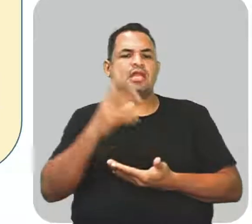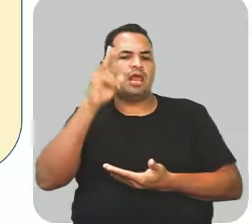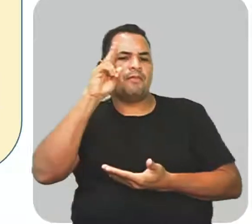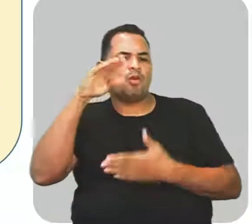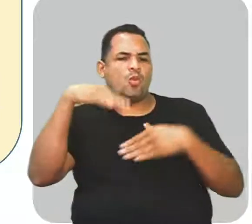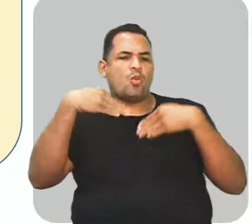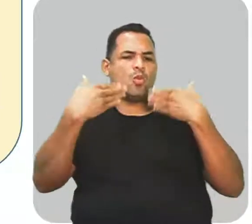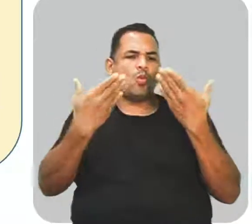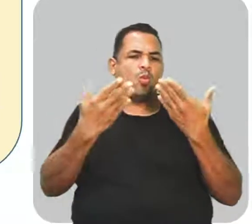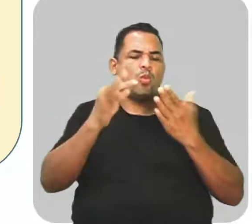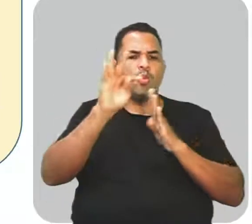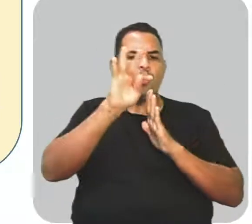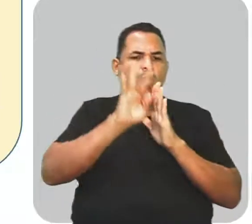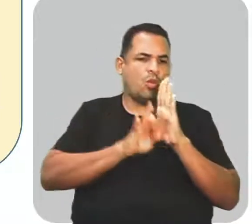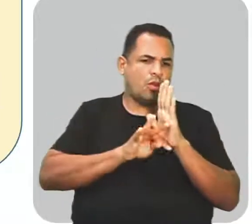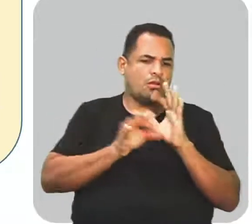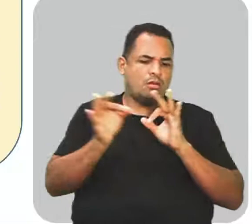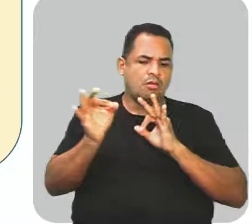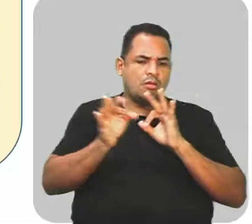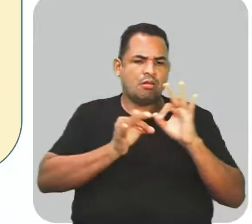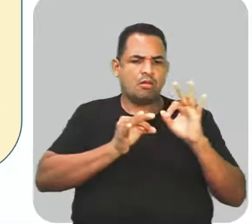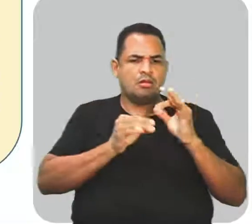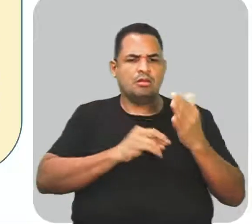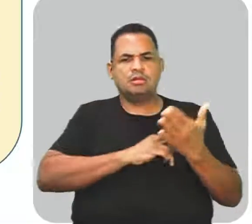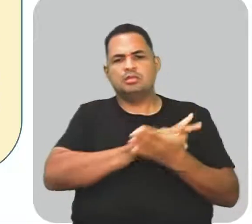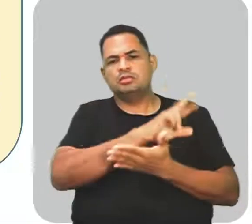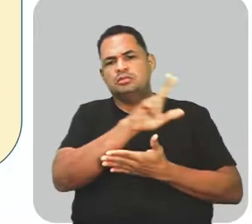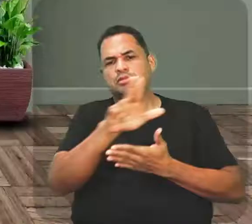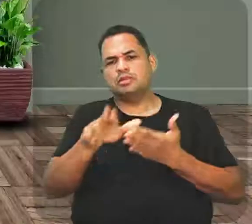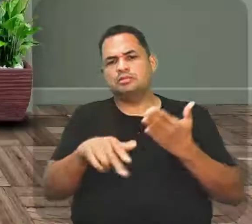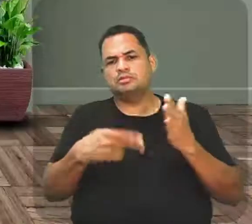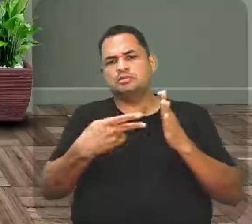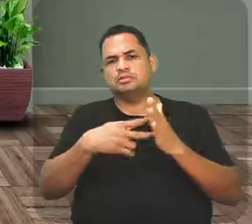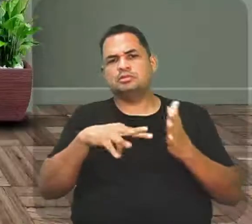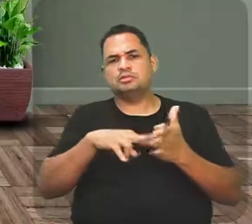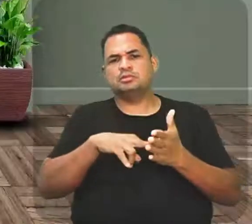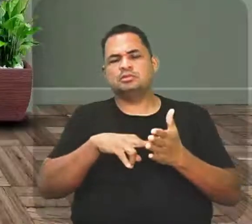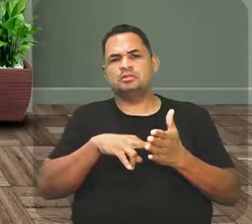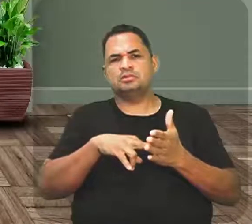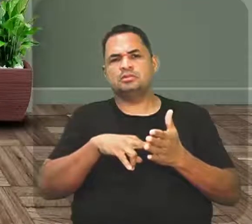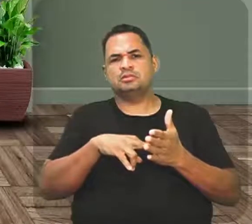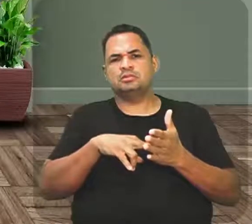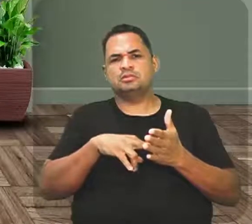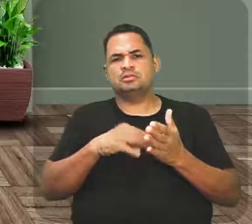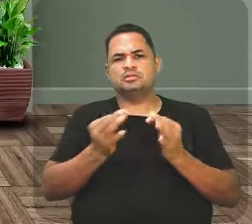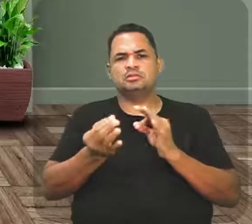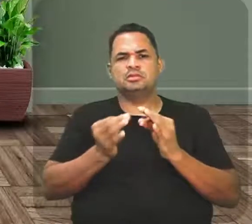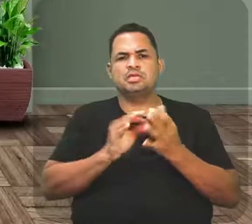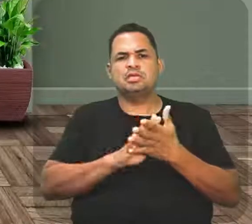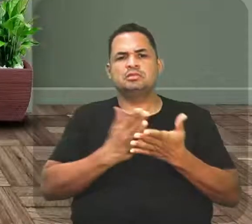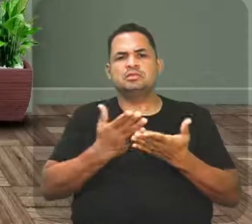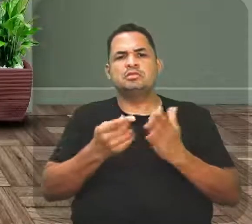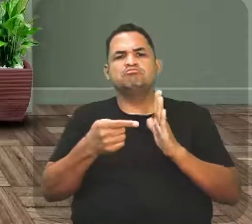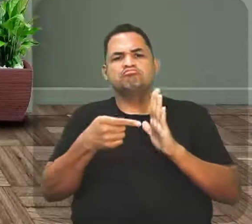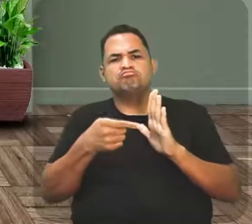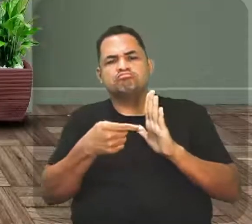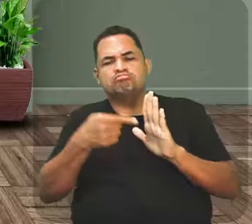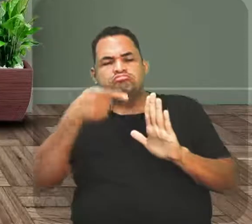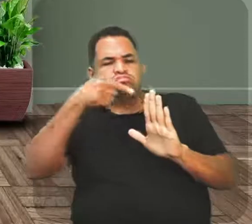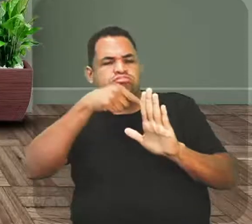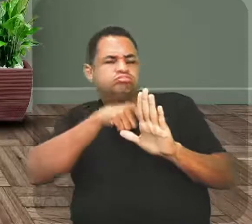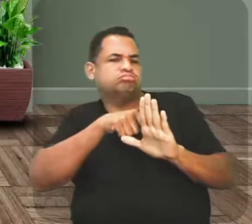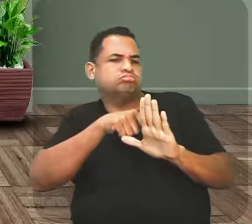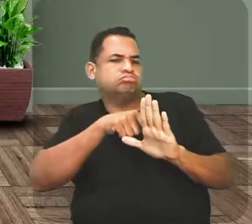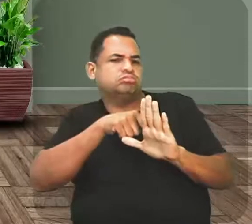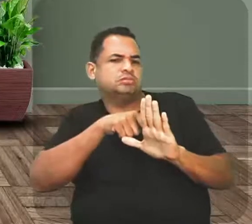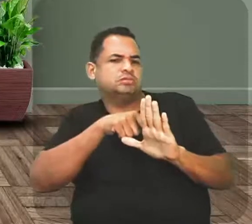dos textos de construção com vários significados? Mexendo com a nossa subjetividade? Mexendo aí